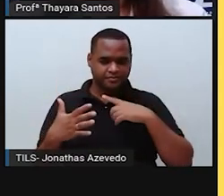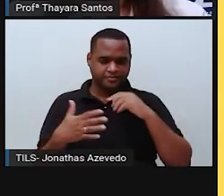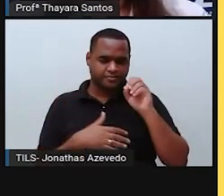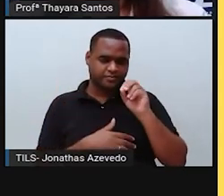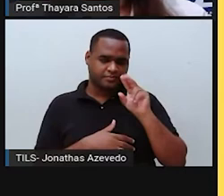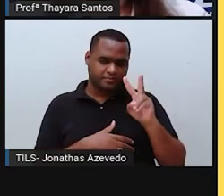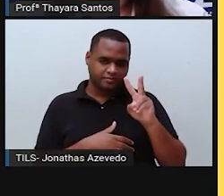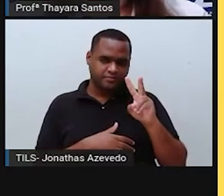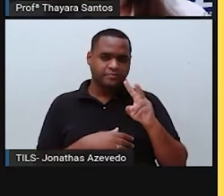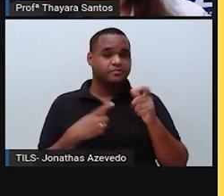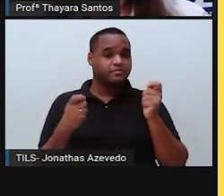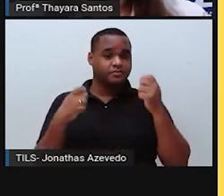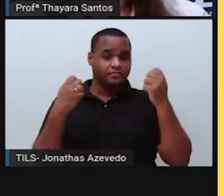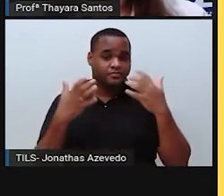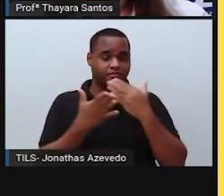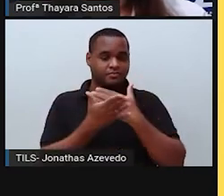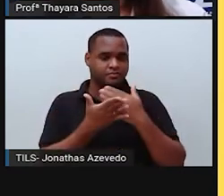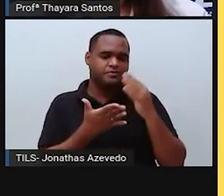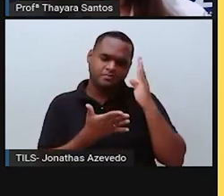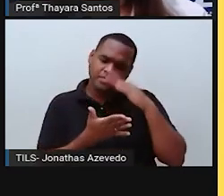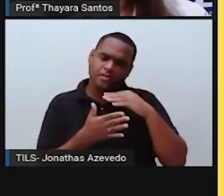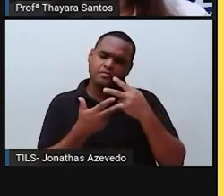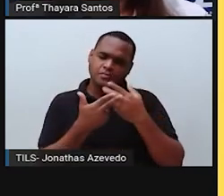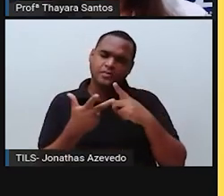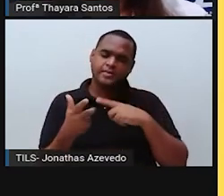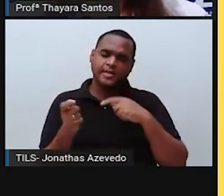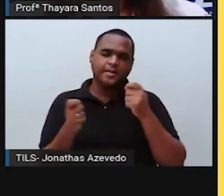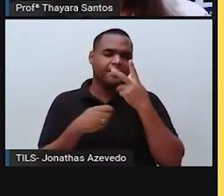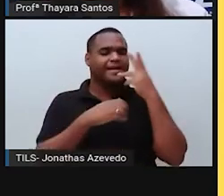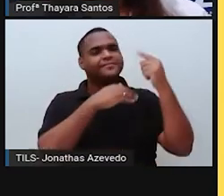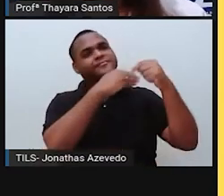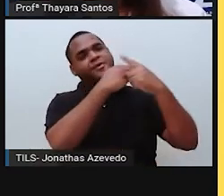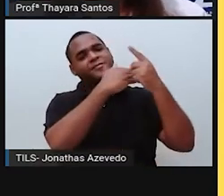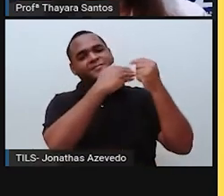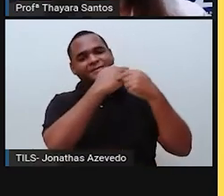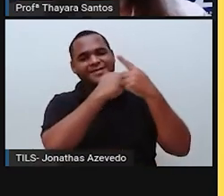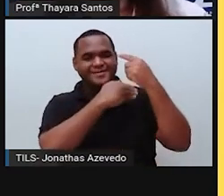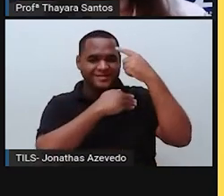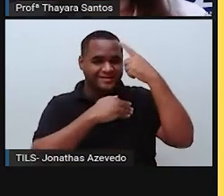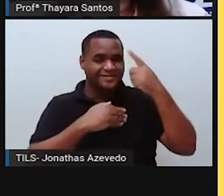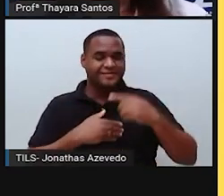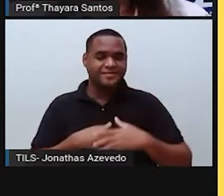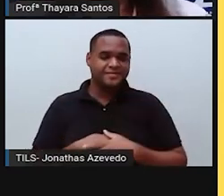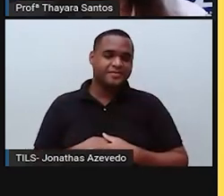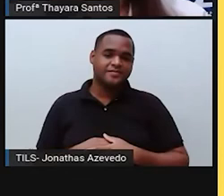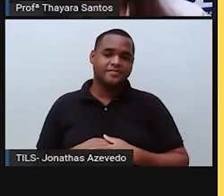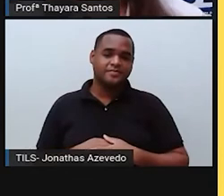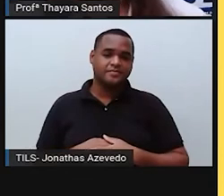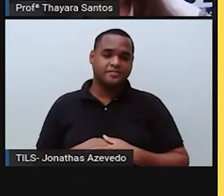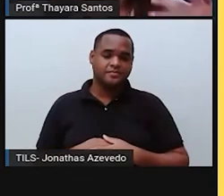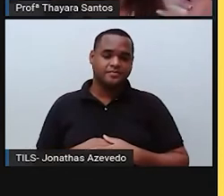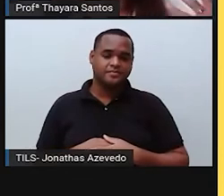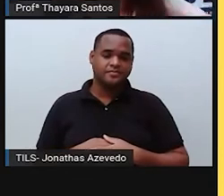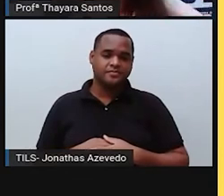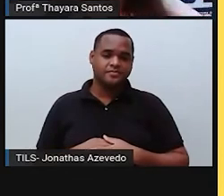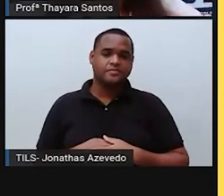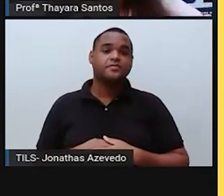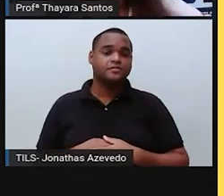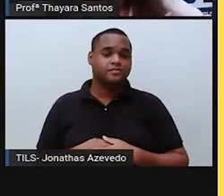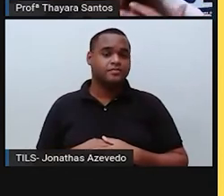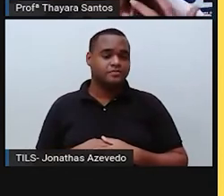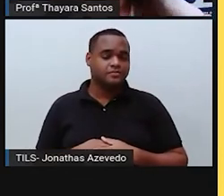ultravioleta, que são nocivos para a gente, sejam bloqueados. Só que devido às ações humanas, à emissão de gases poluentes,